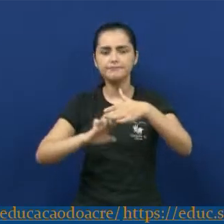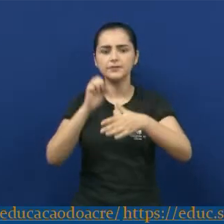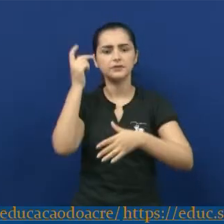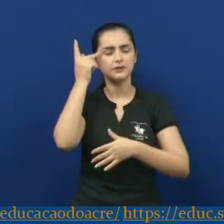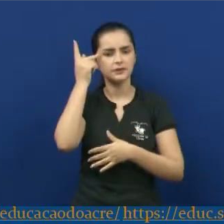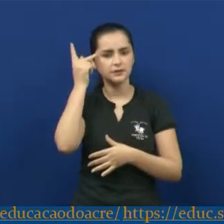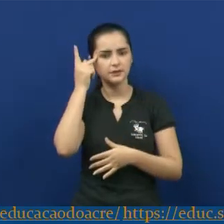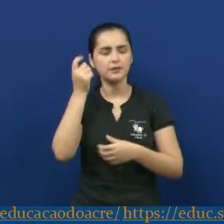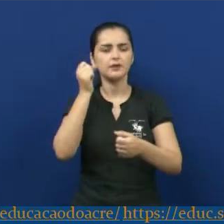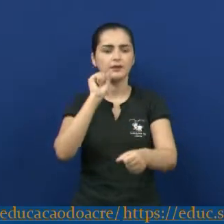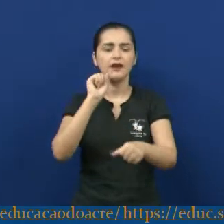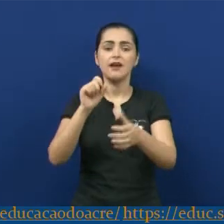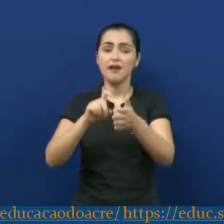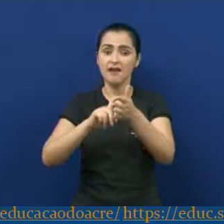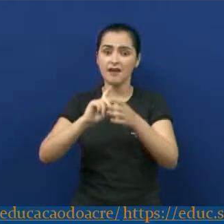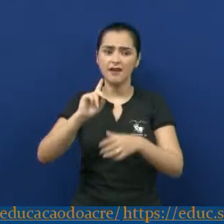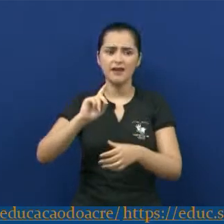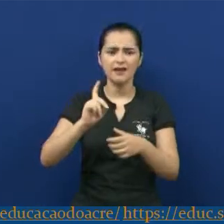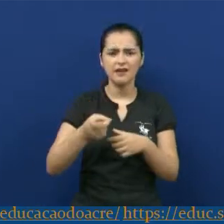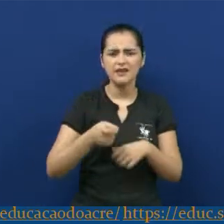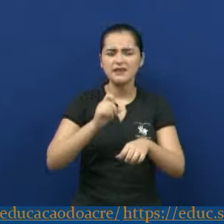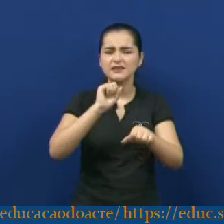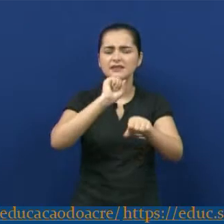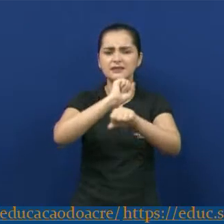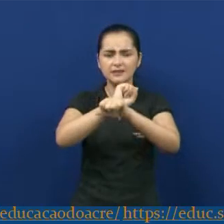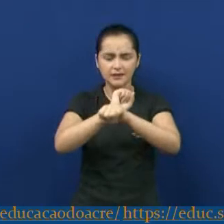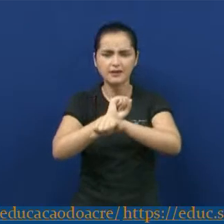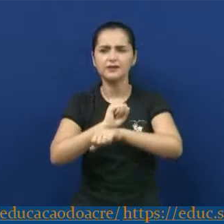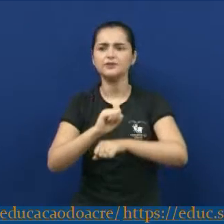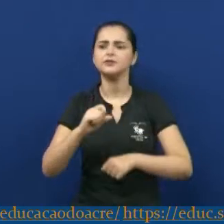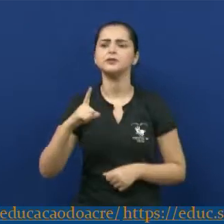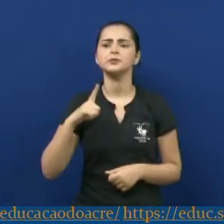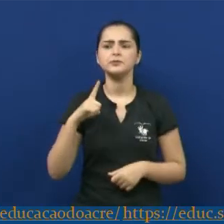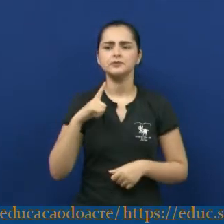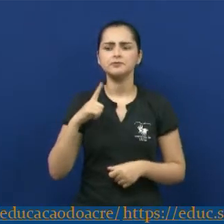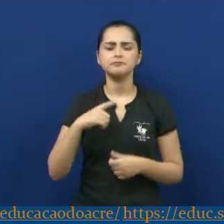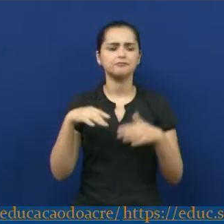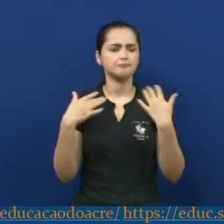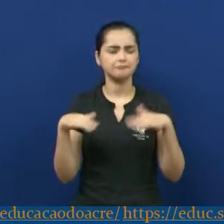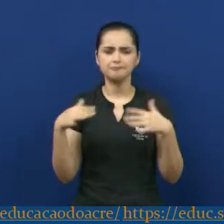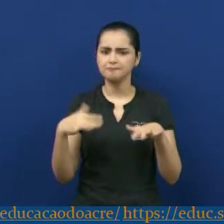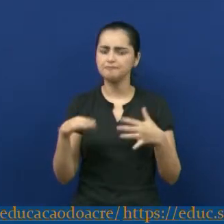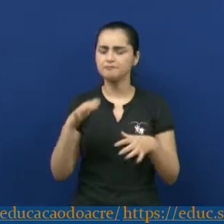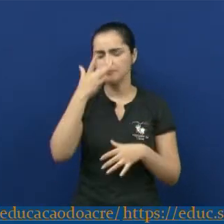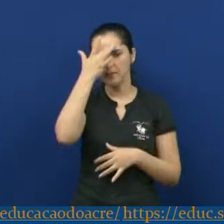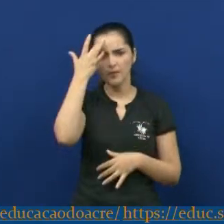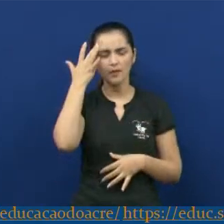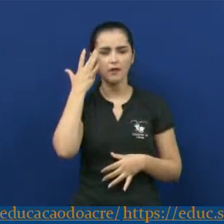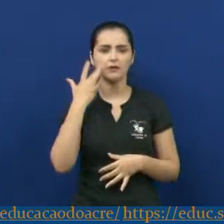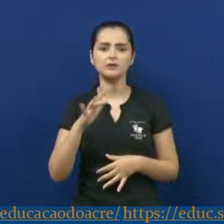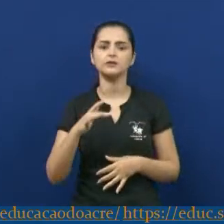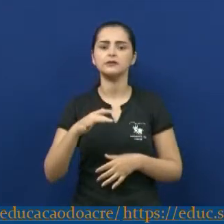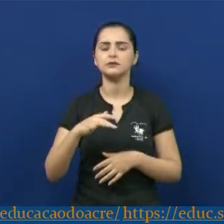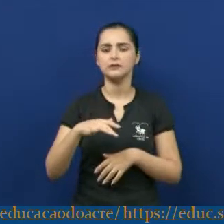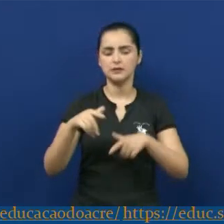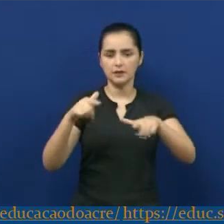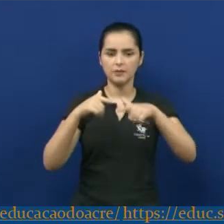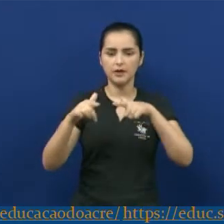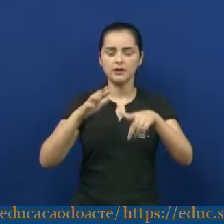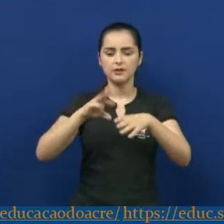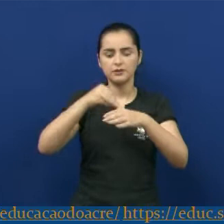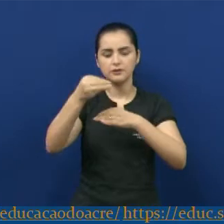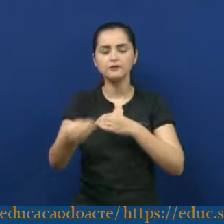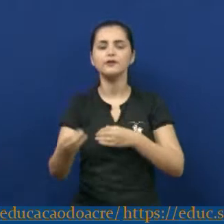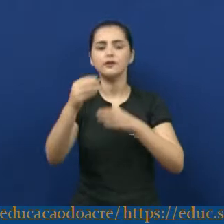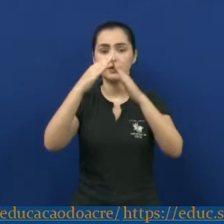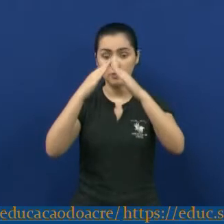-escravos e a formação de um proletariado constituído pela mão de obra estrangeira. As ideias anarquistas de São